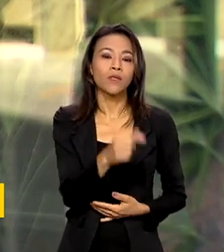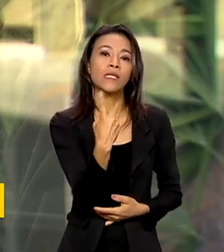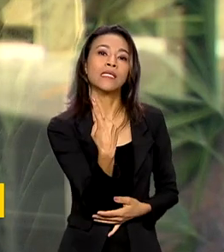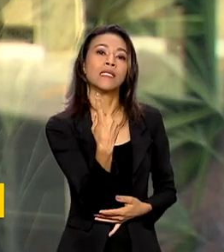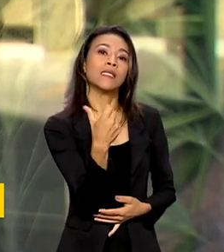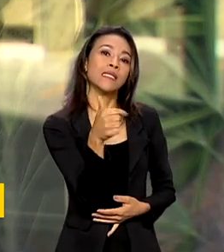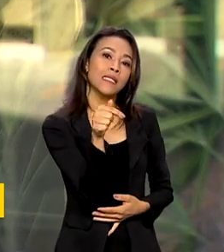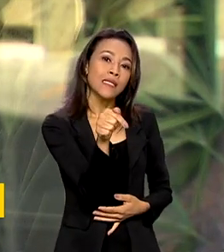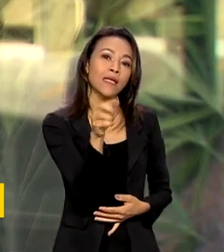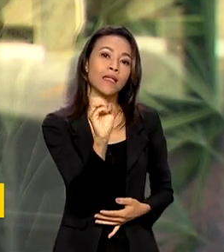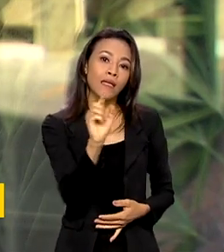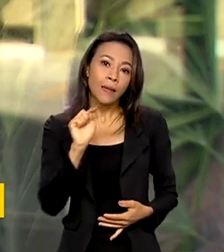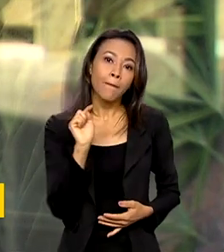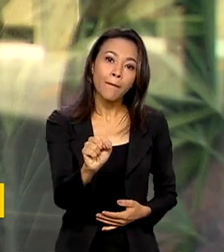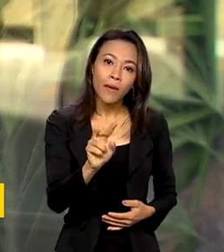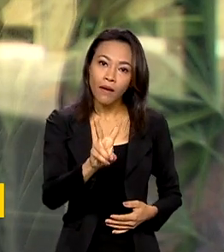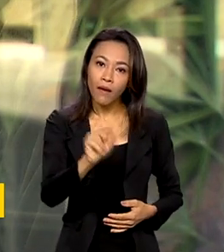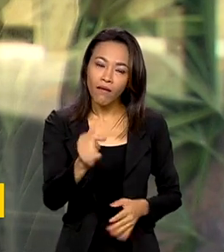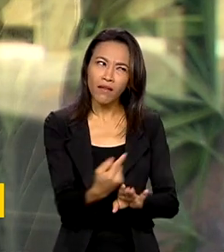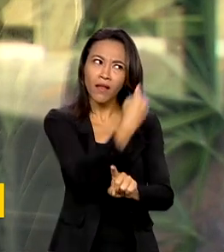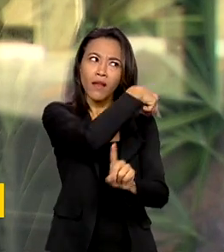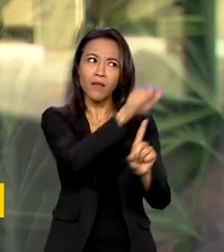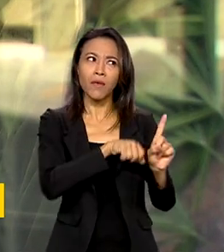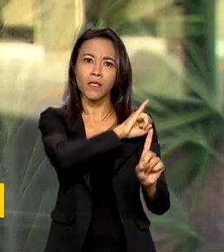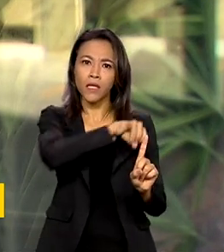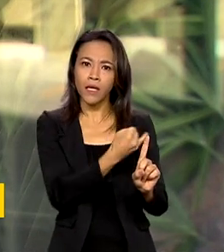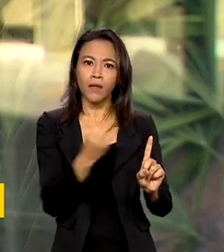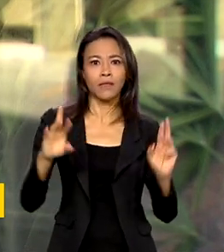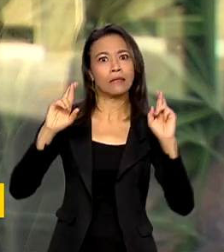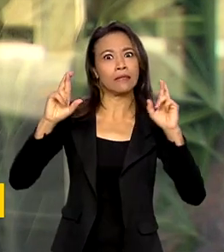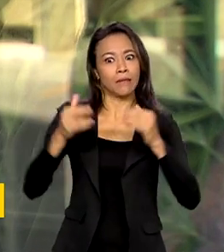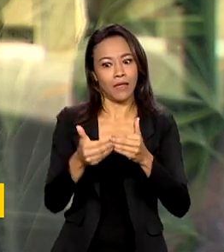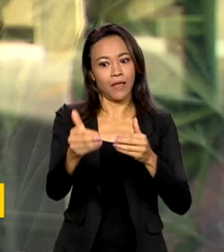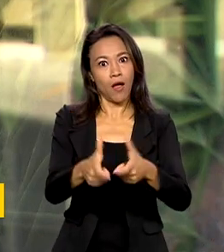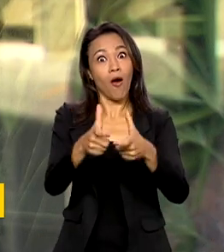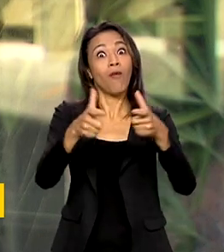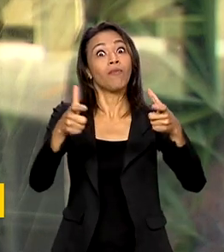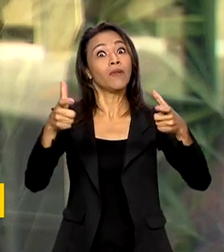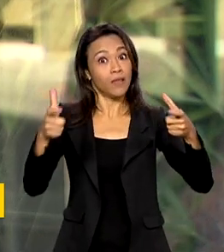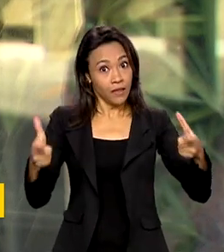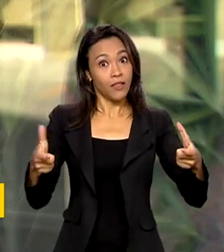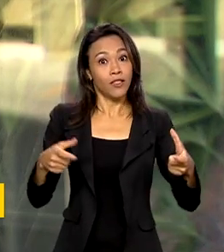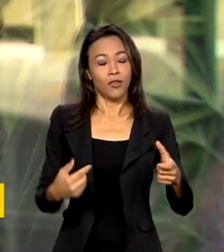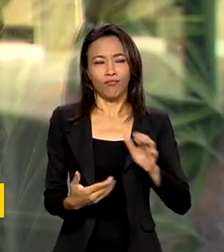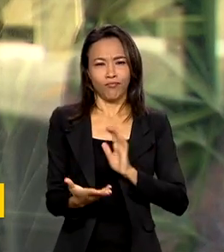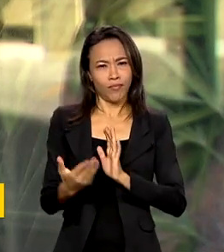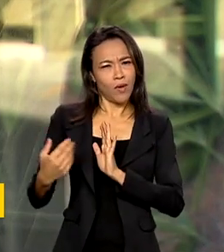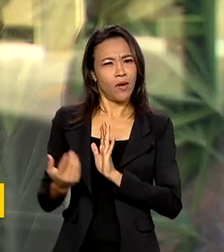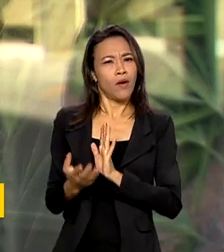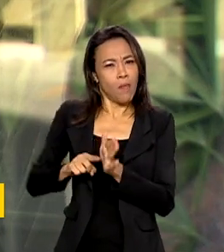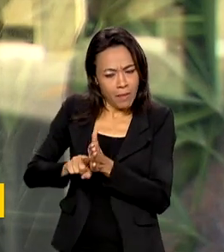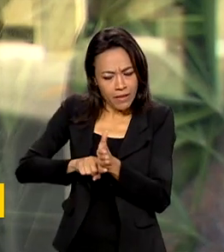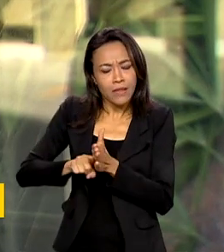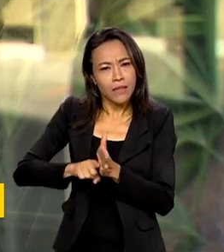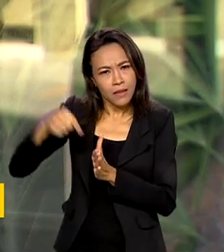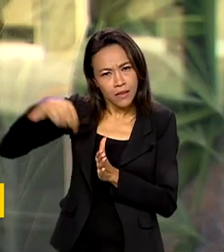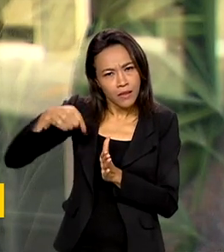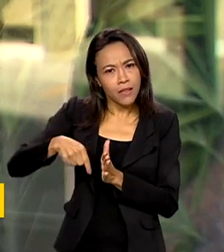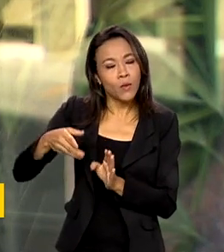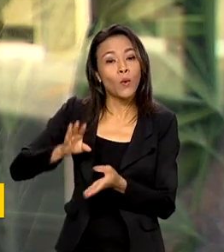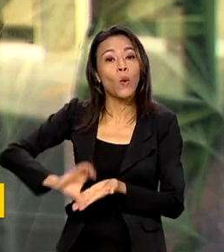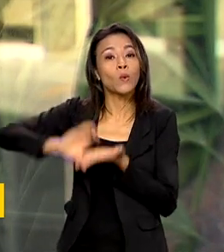vagas desde o início do ano. E a expectativa é de mais expansão. Uma pesquisa do Conselho Mundial de Turismo